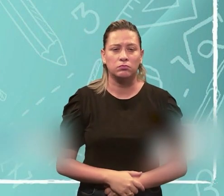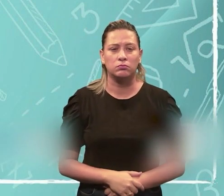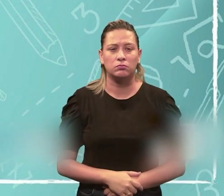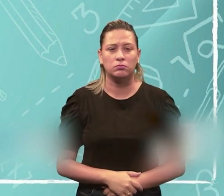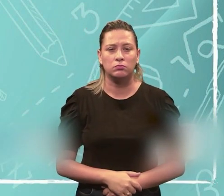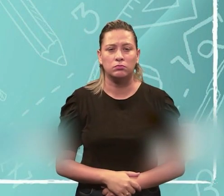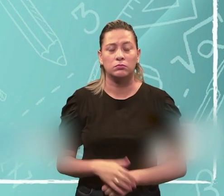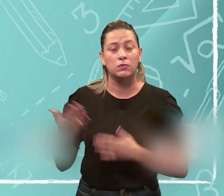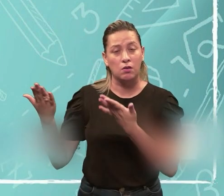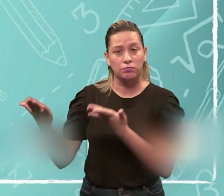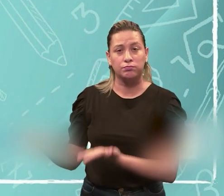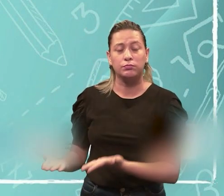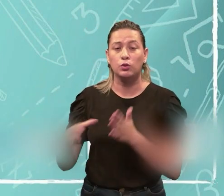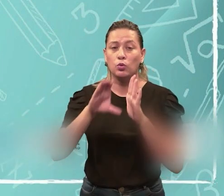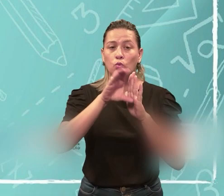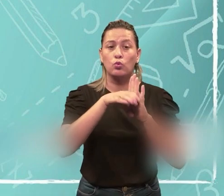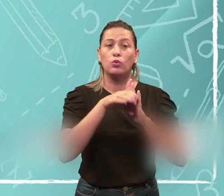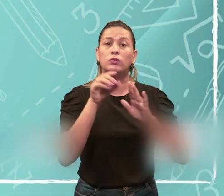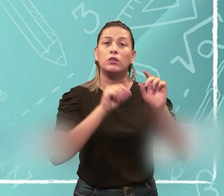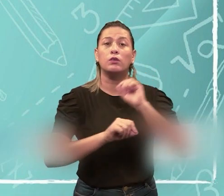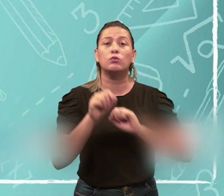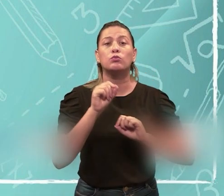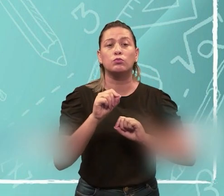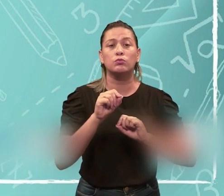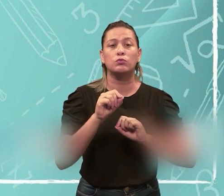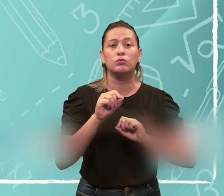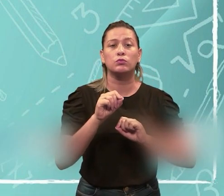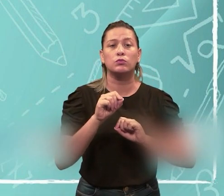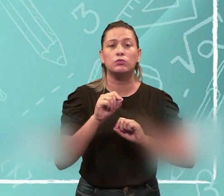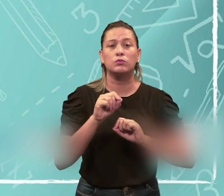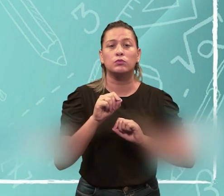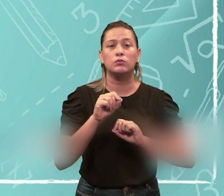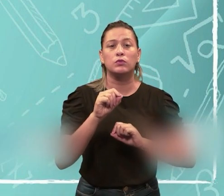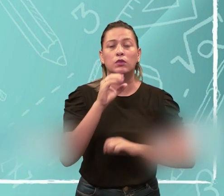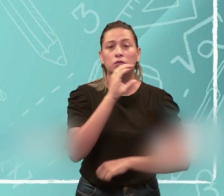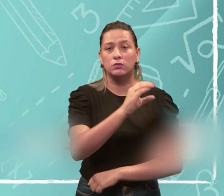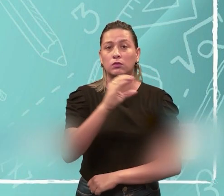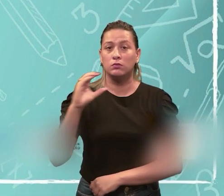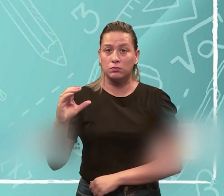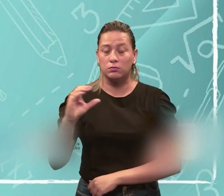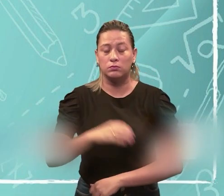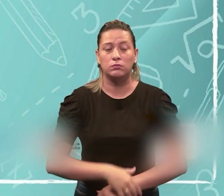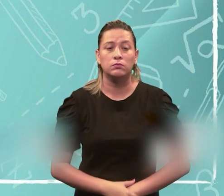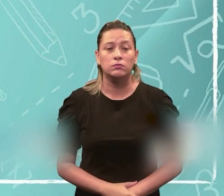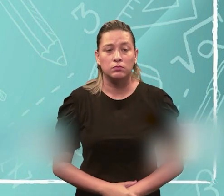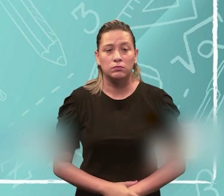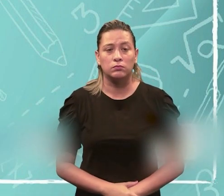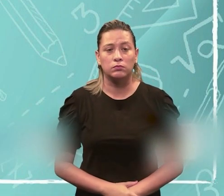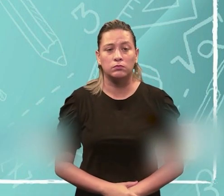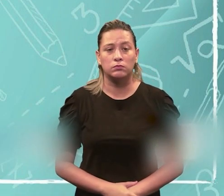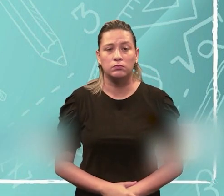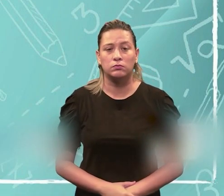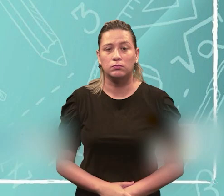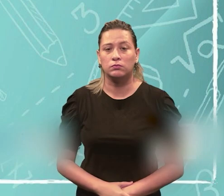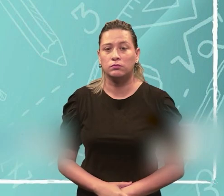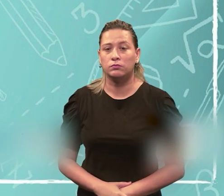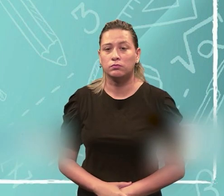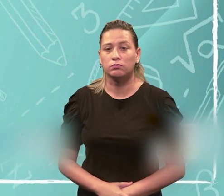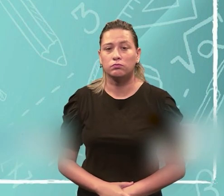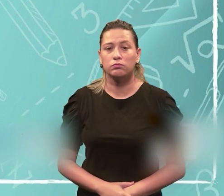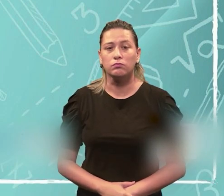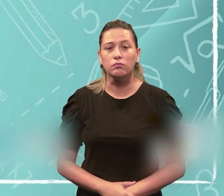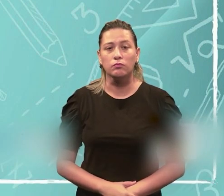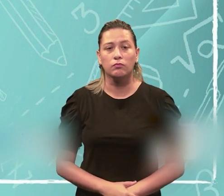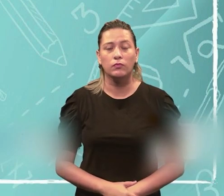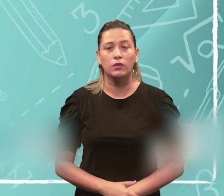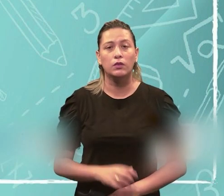no conceito de corrente contínua, representado aí pelas letras CC, ok? Que nada mais é